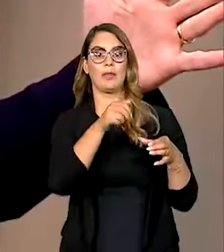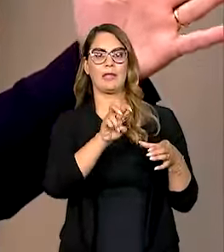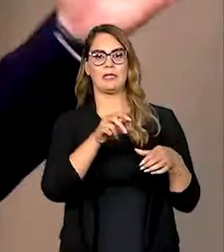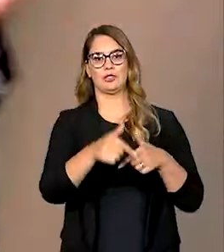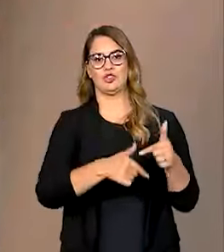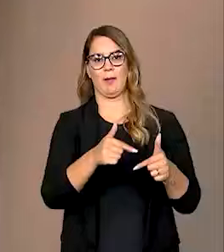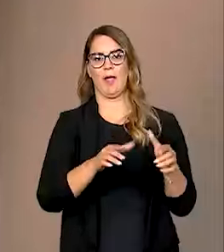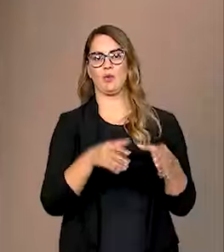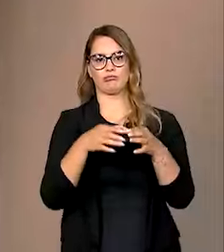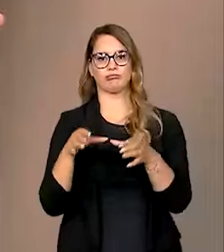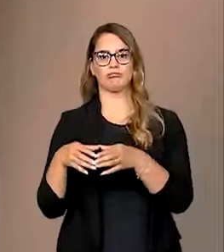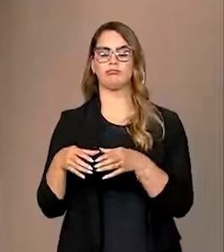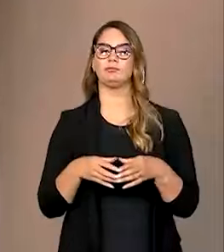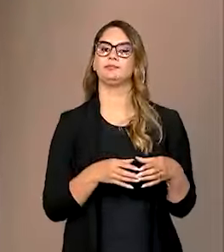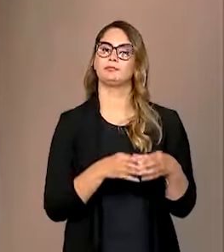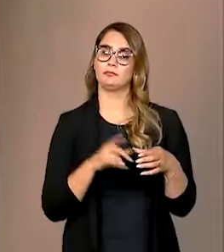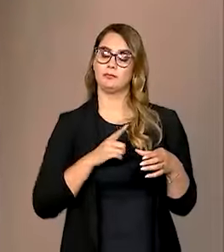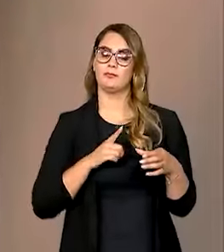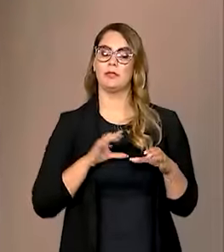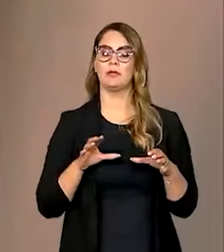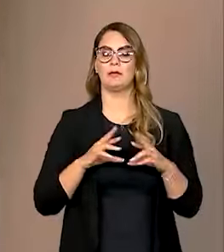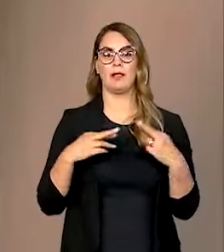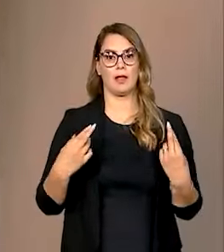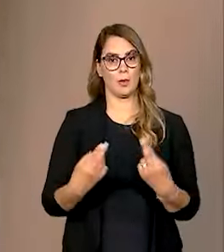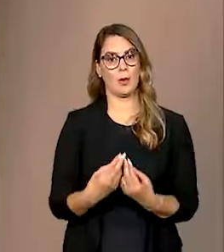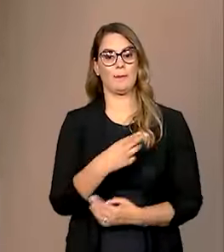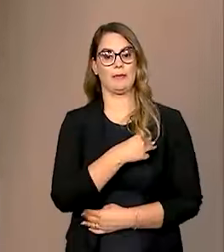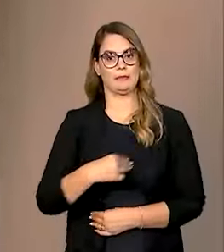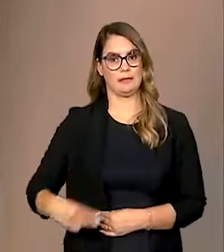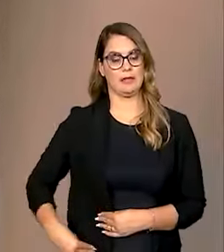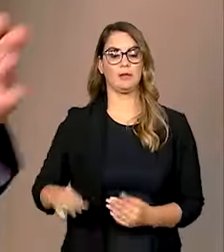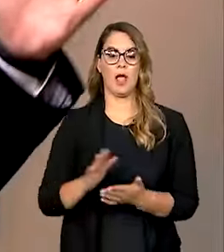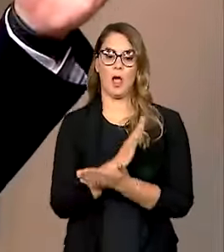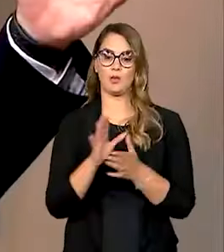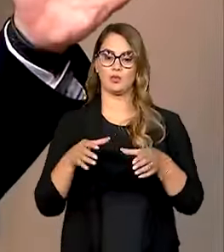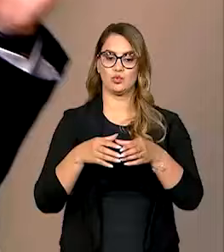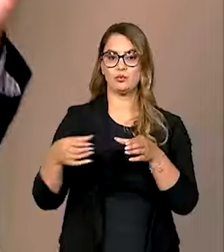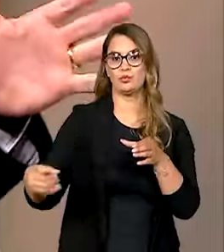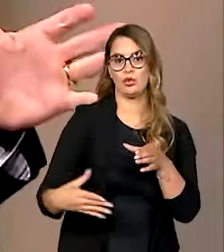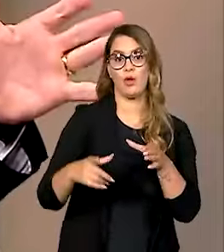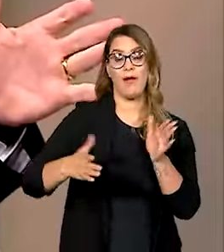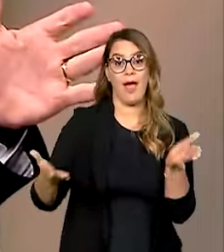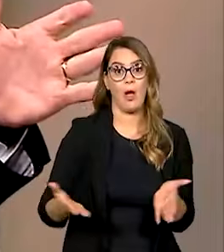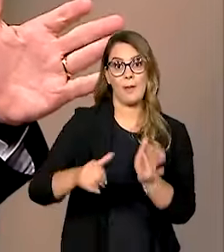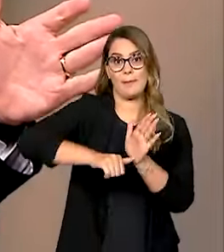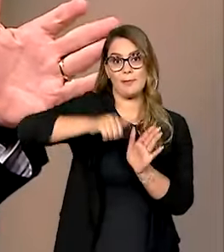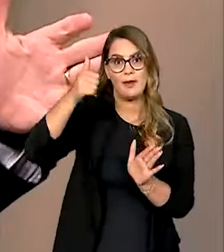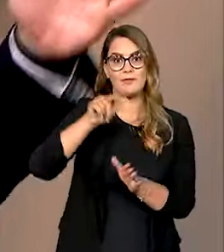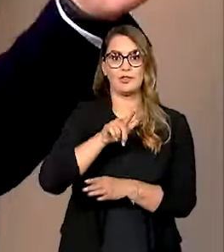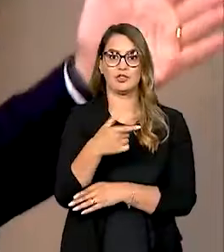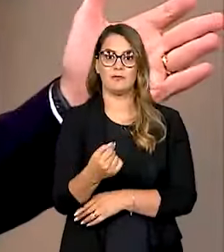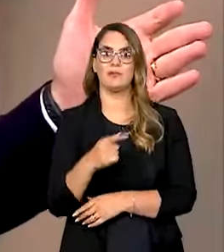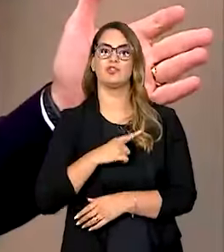que culminam em reuniões ministeriais. A gente tem alguns grupos novos. Esse ano, a vai ter, pela primeira vez no G20, um